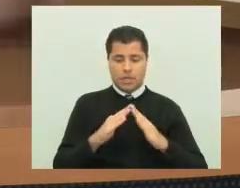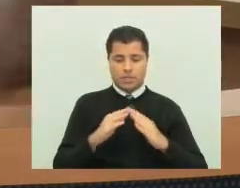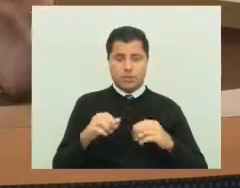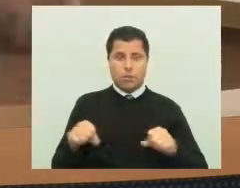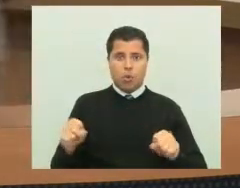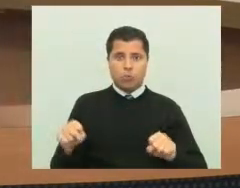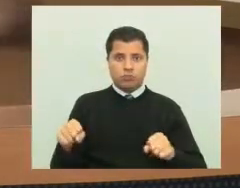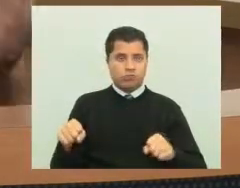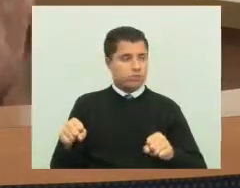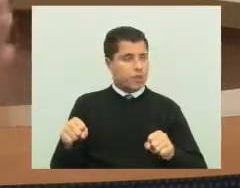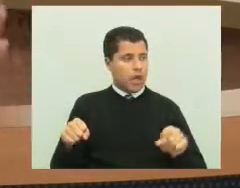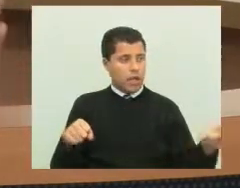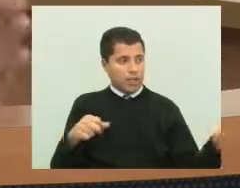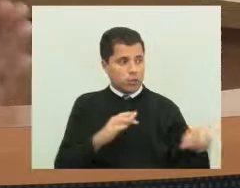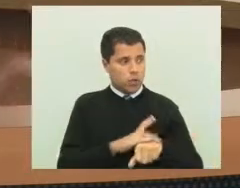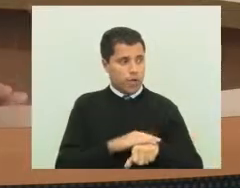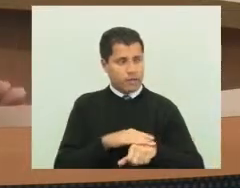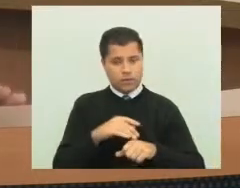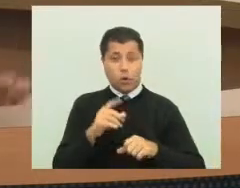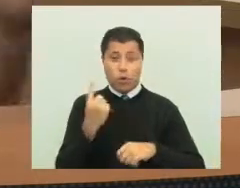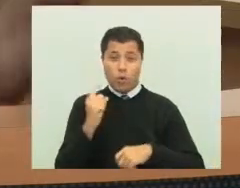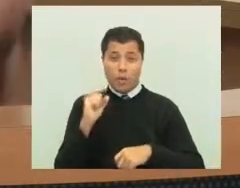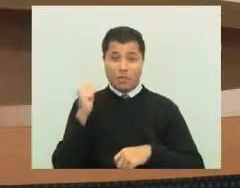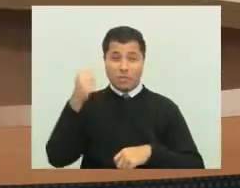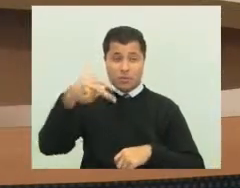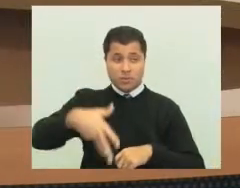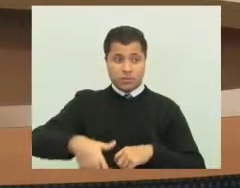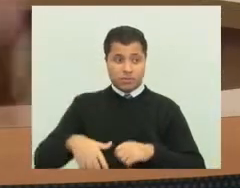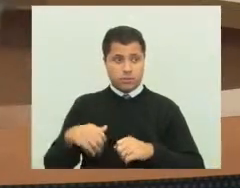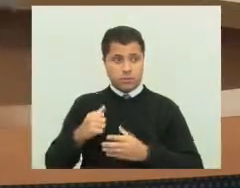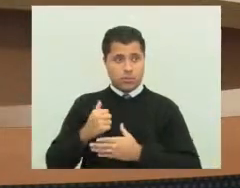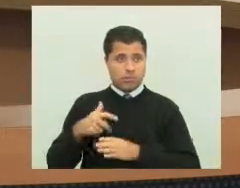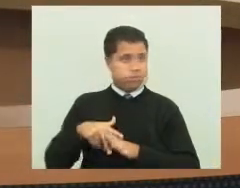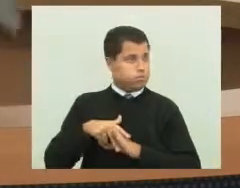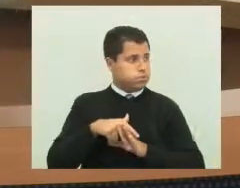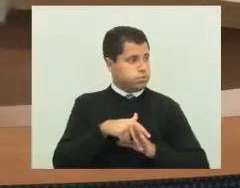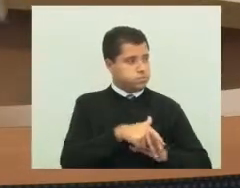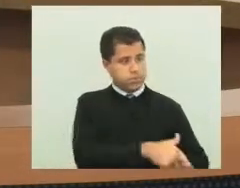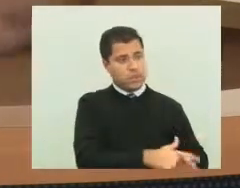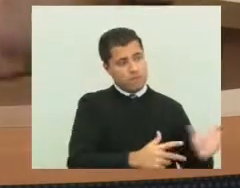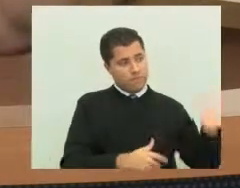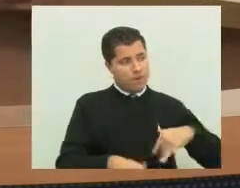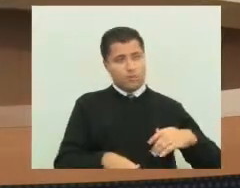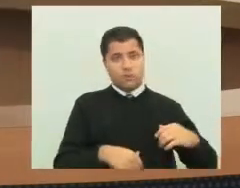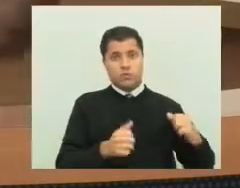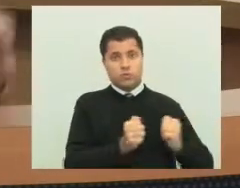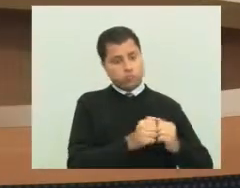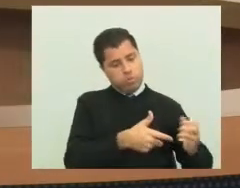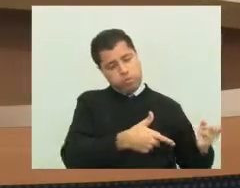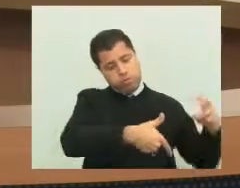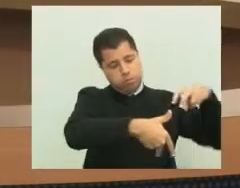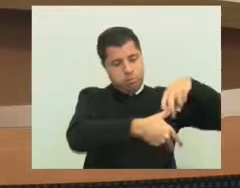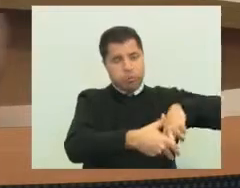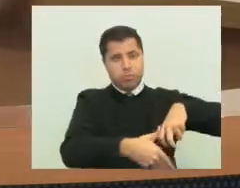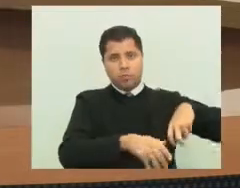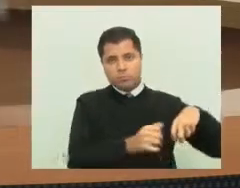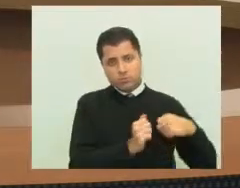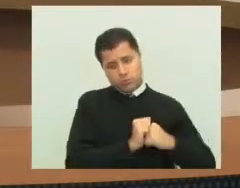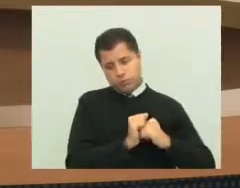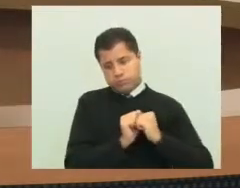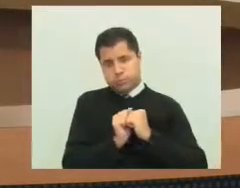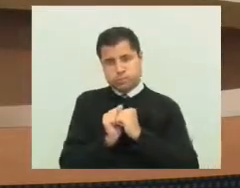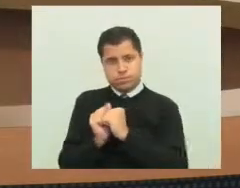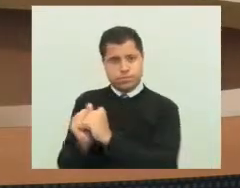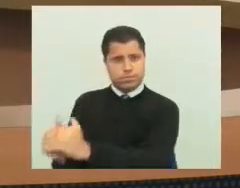à meia-noite, uma hora da manhã, nos bairros isolados, para levar um vizinho correndo em algum lugar. Como é o